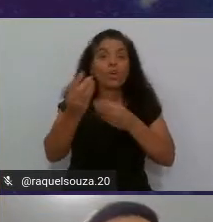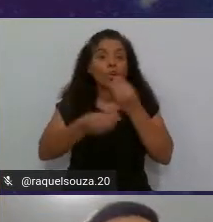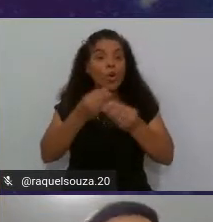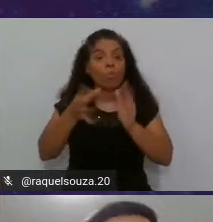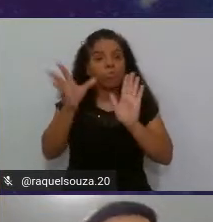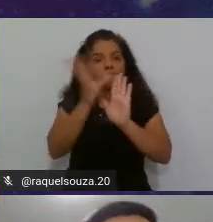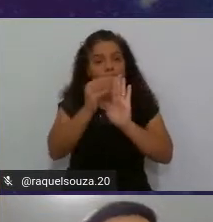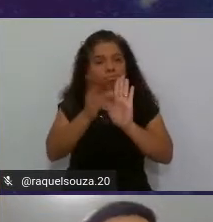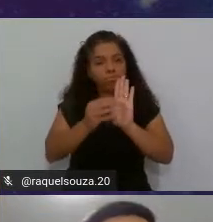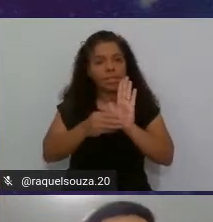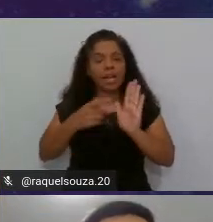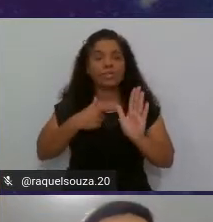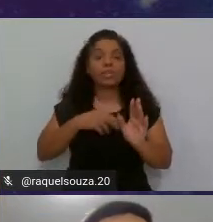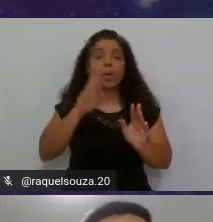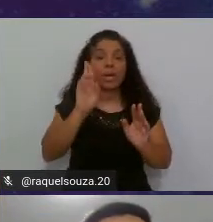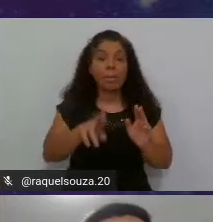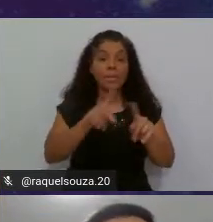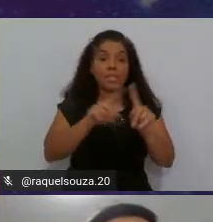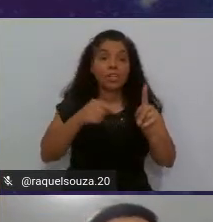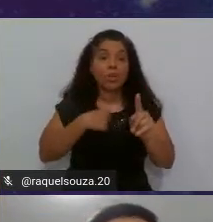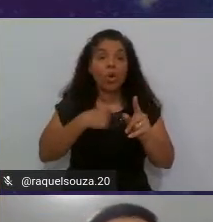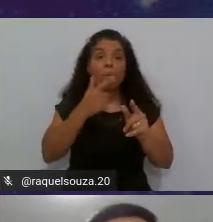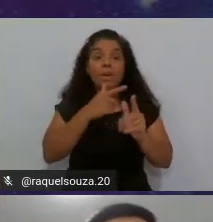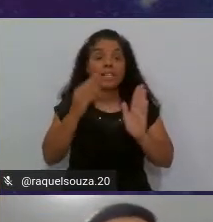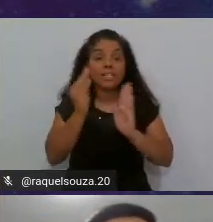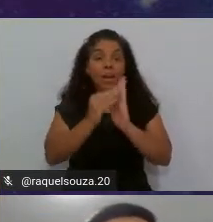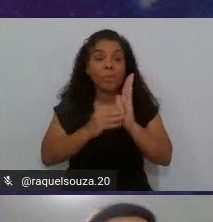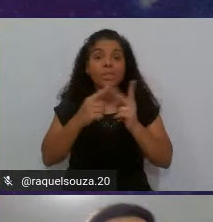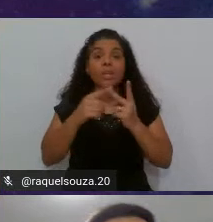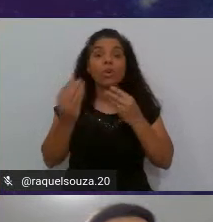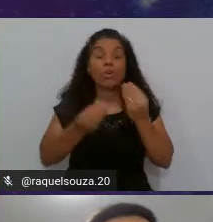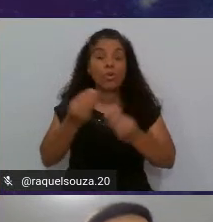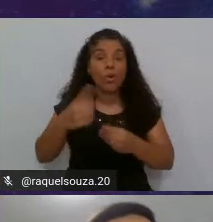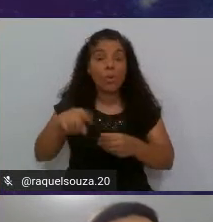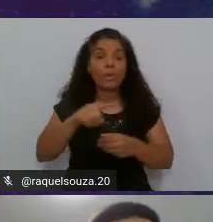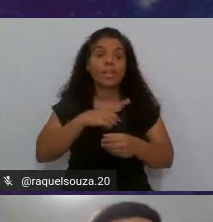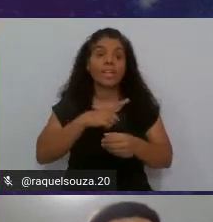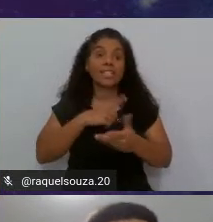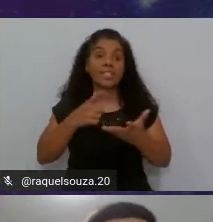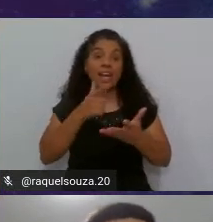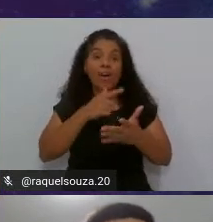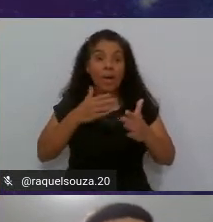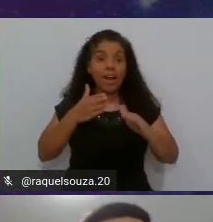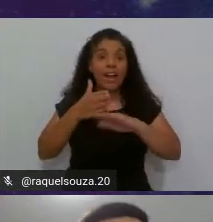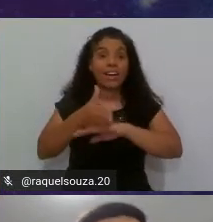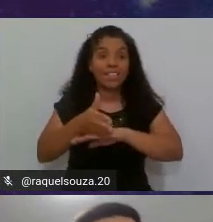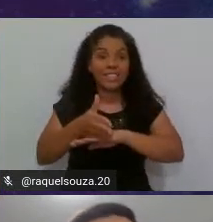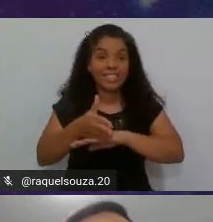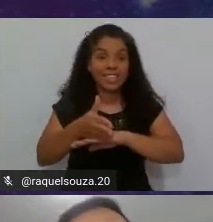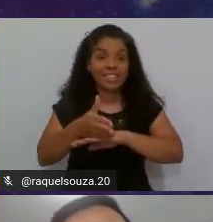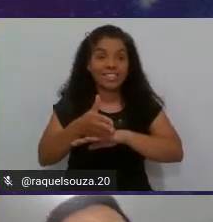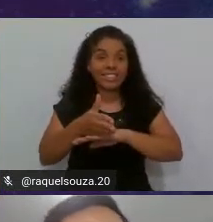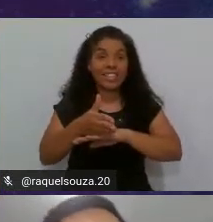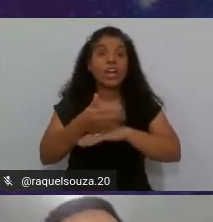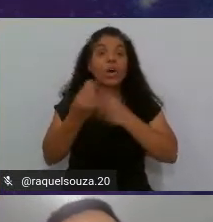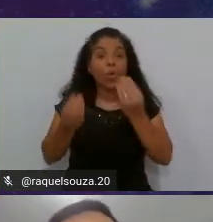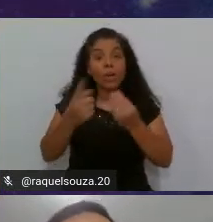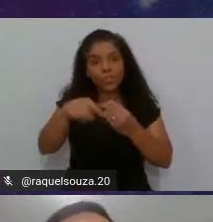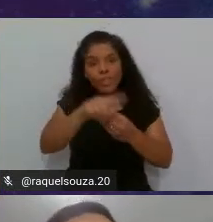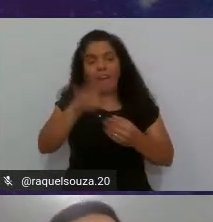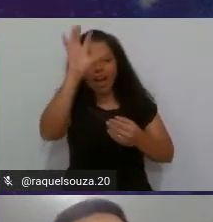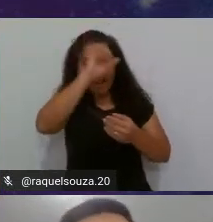dados são representados, como é que eles são armazenados, como é que eles são acessados. Quando você